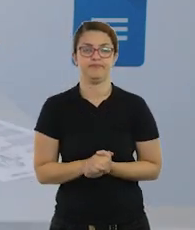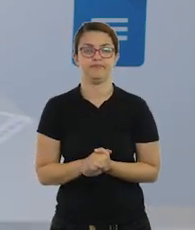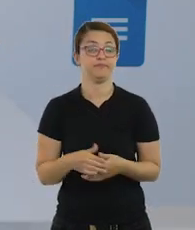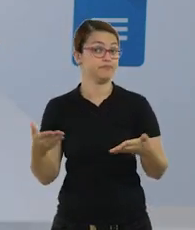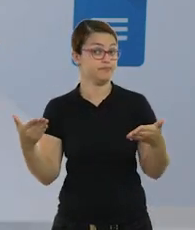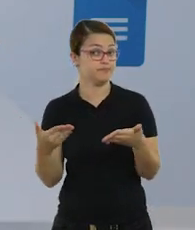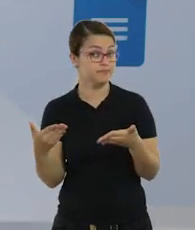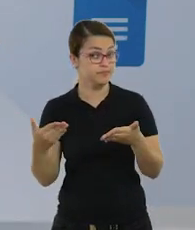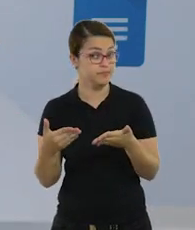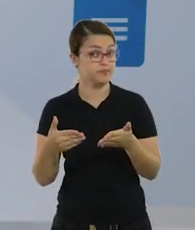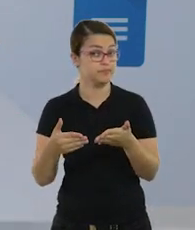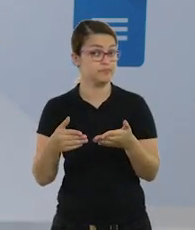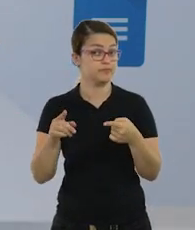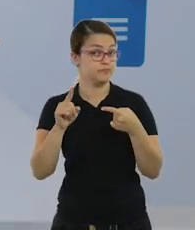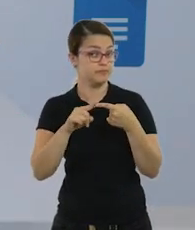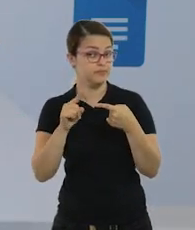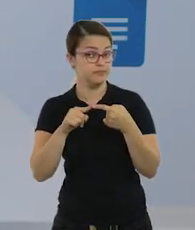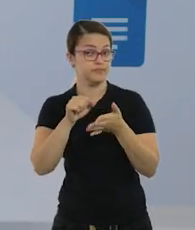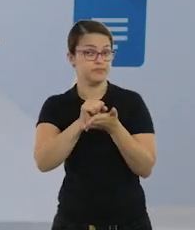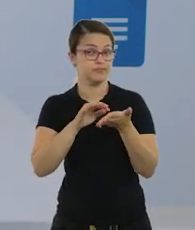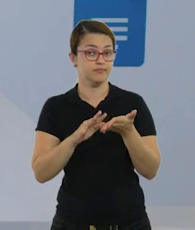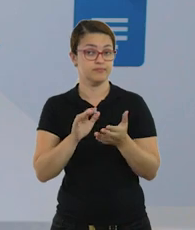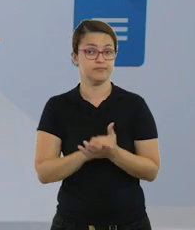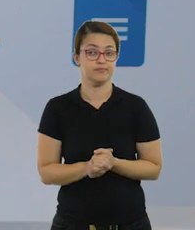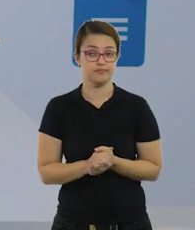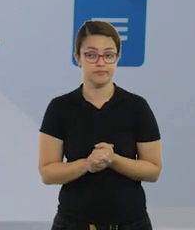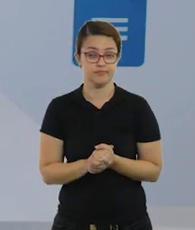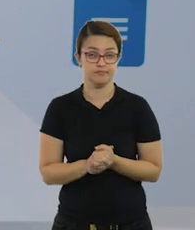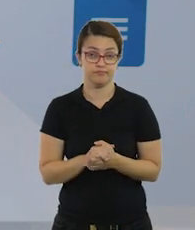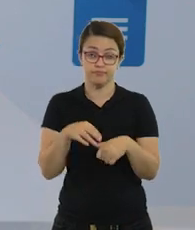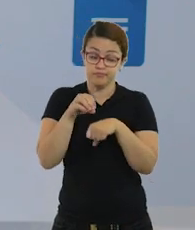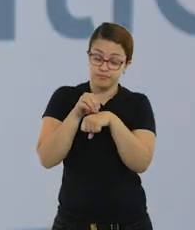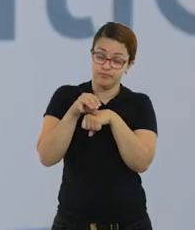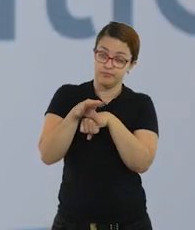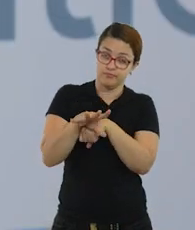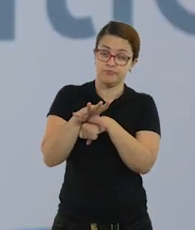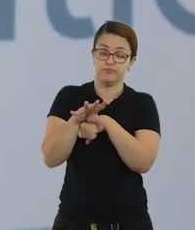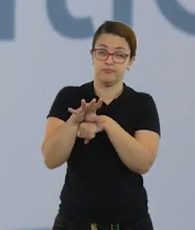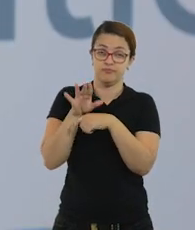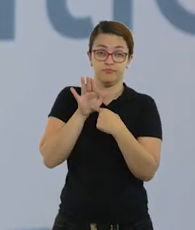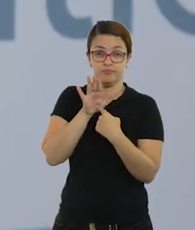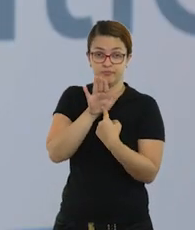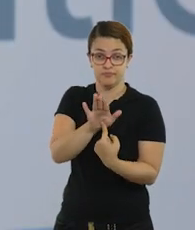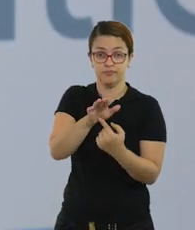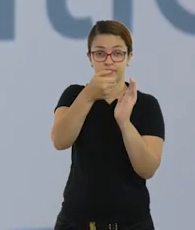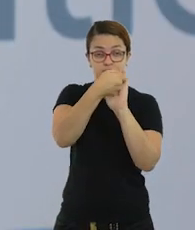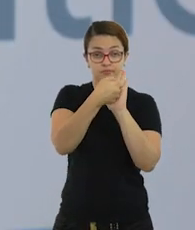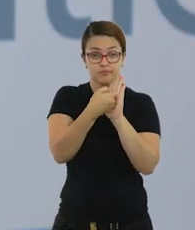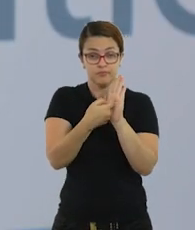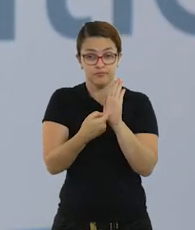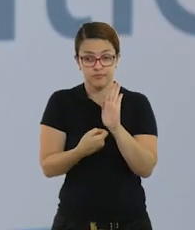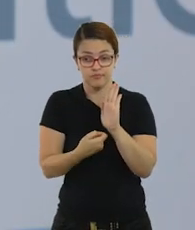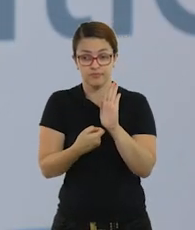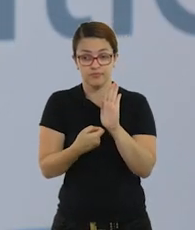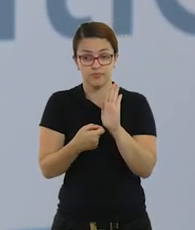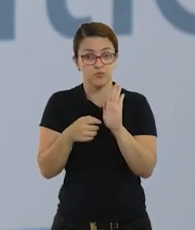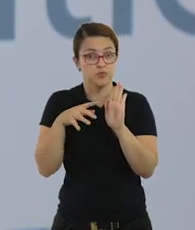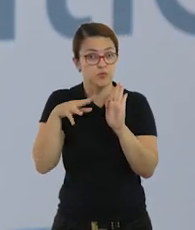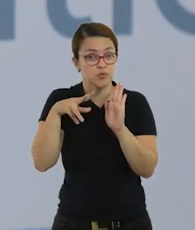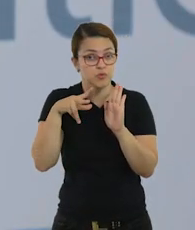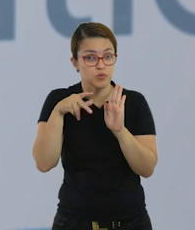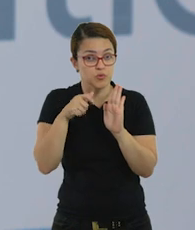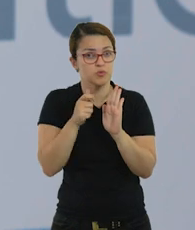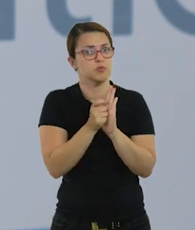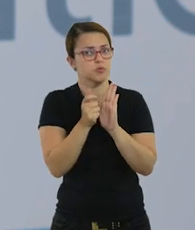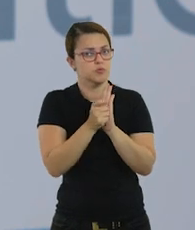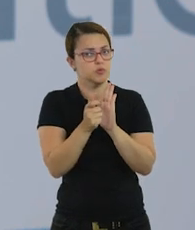fazer agora a primeira atividade. Como sugestão, eu trouxe esse texto, todo nome tem algo